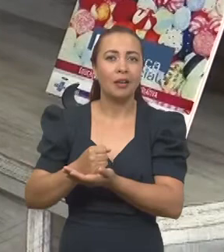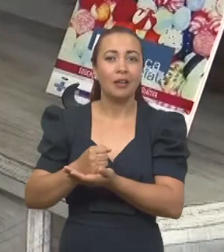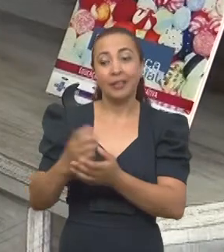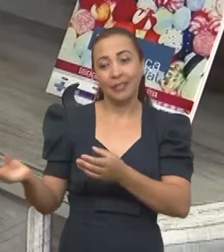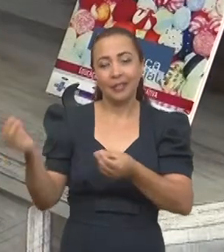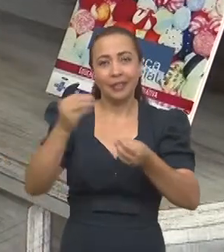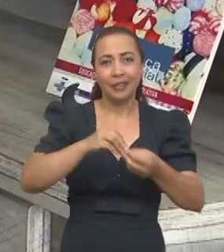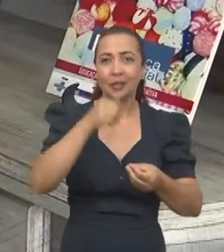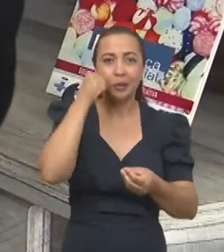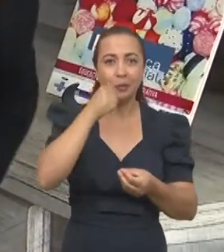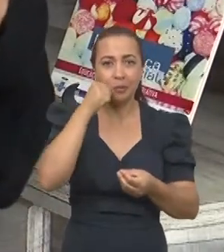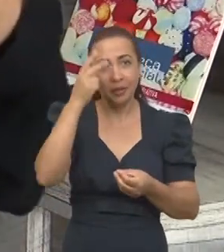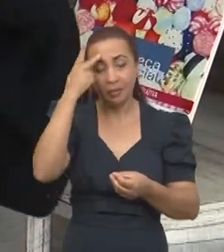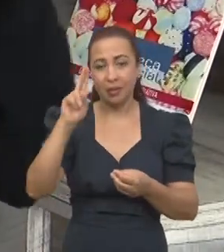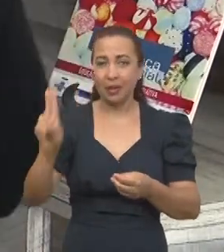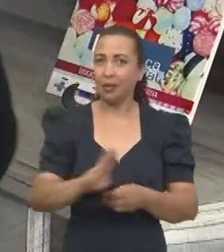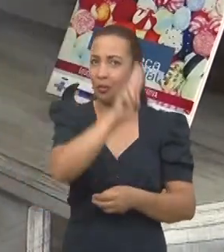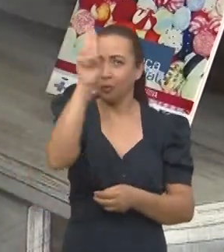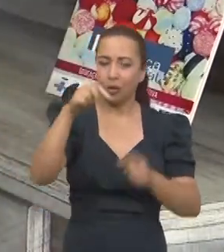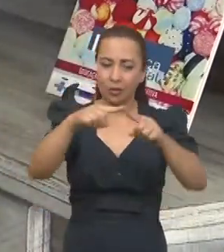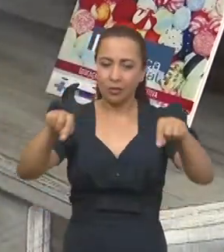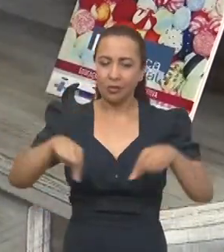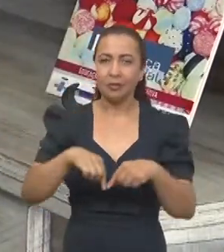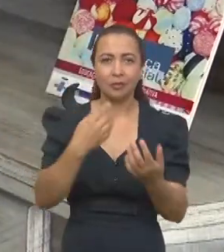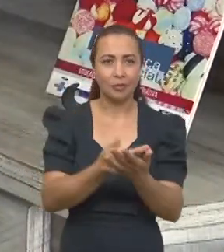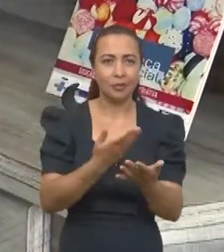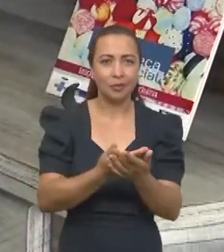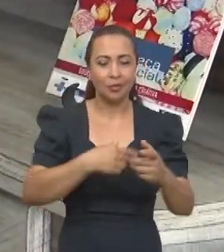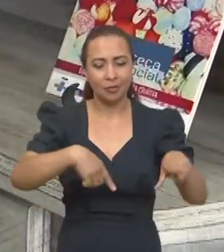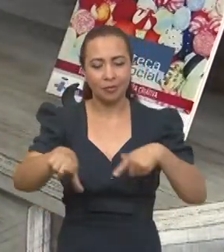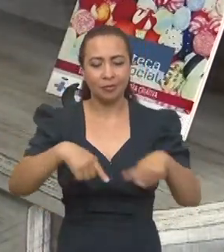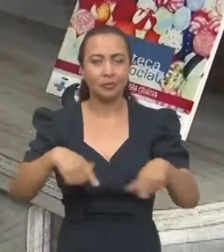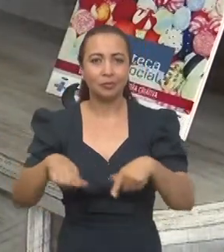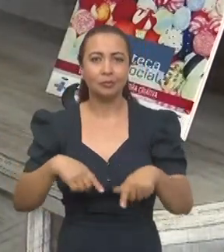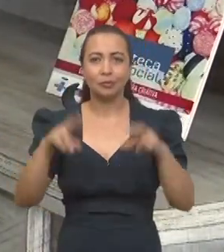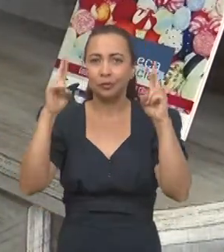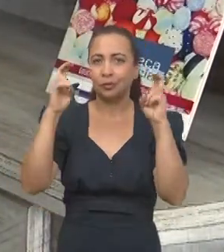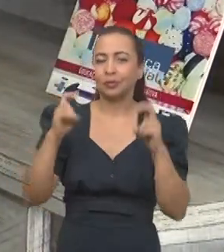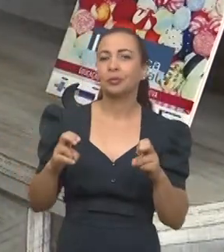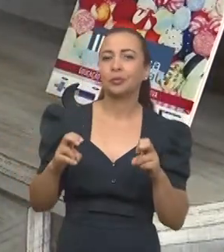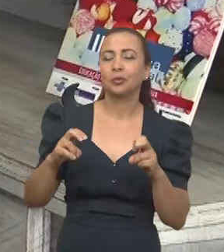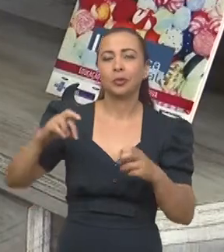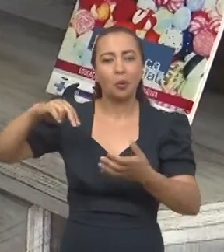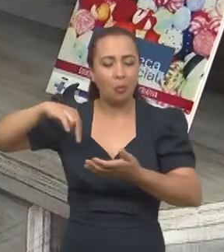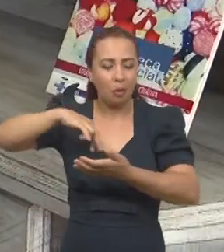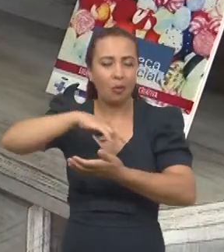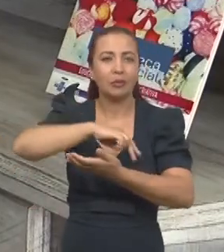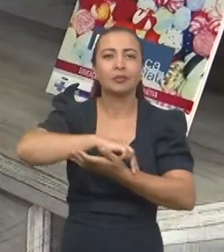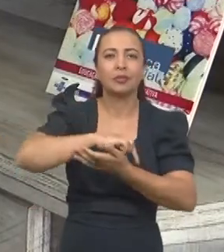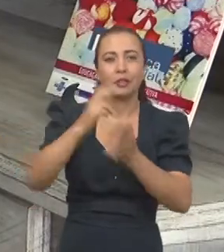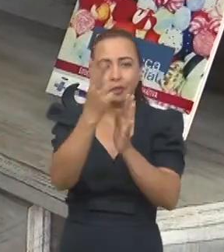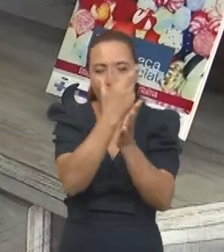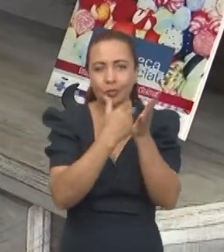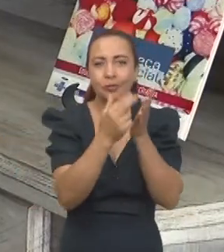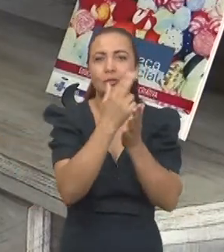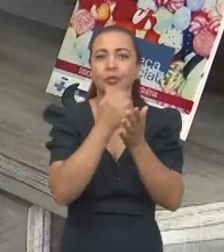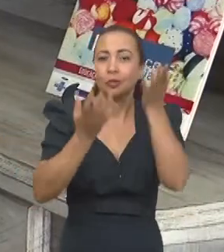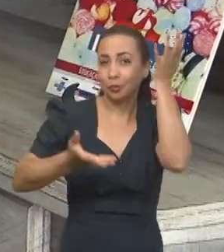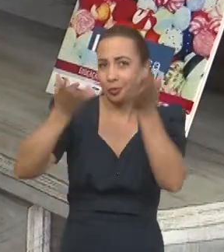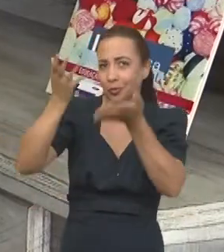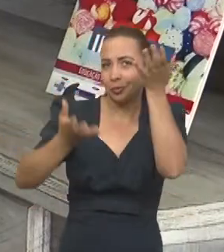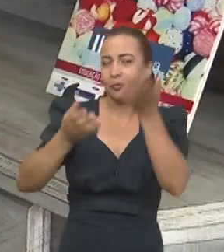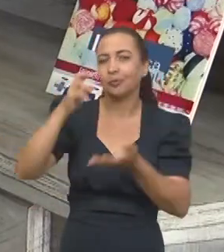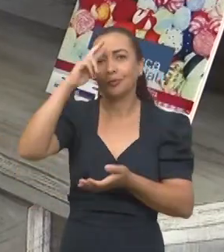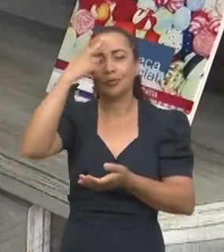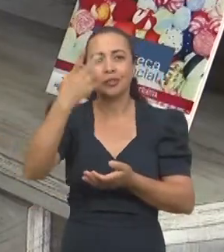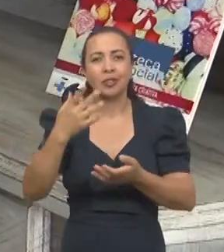traz as mulheres para a universidade, para dentro de sala de aula e vai trabalhar os conteúdos de moda, de design, de economia